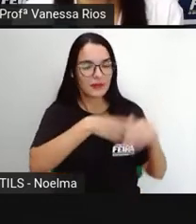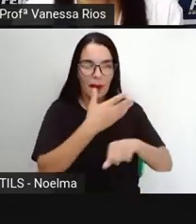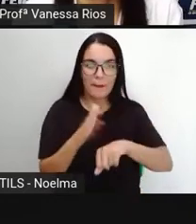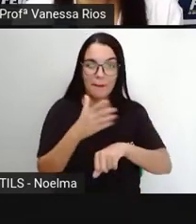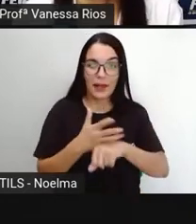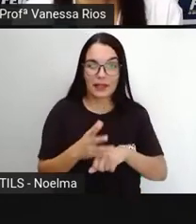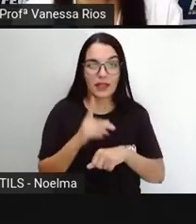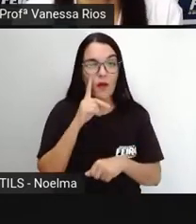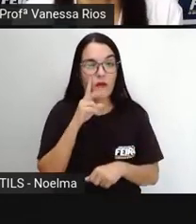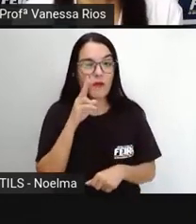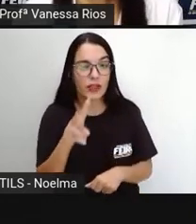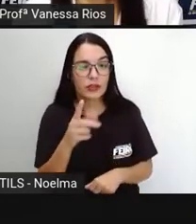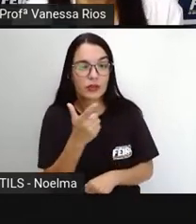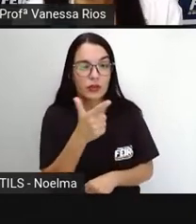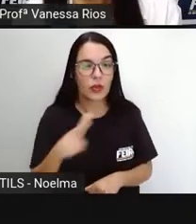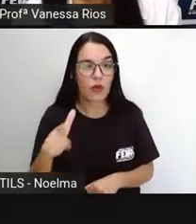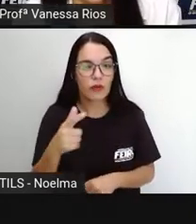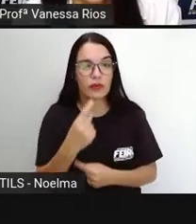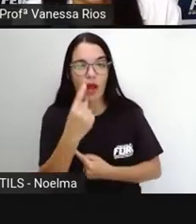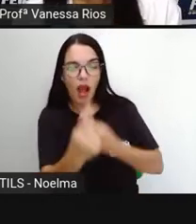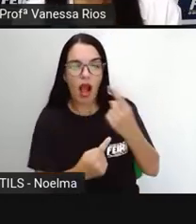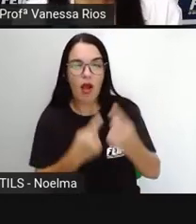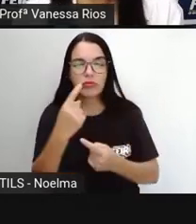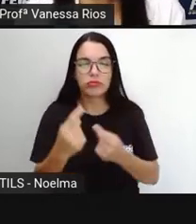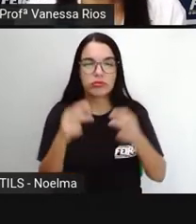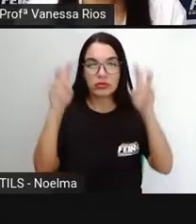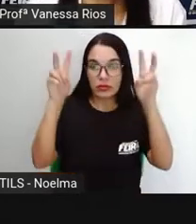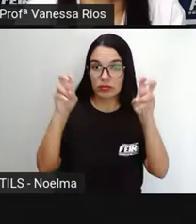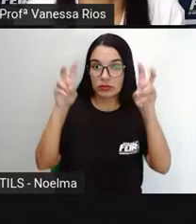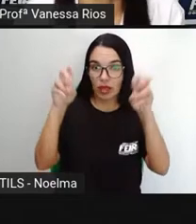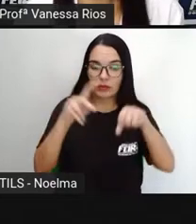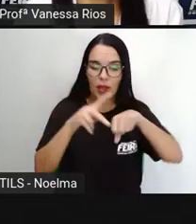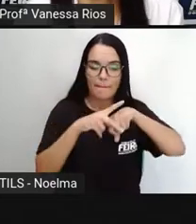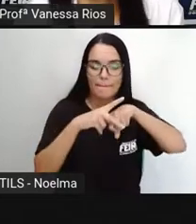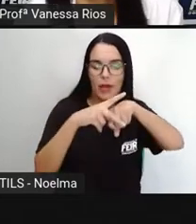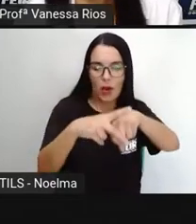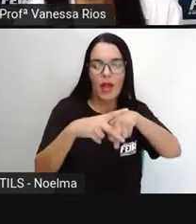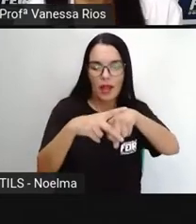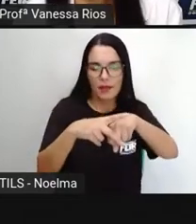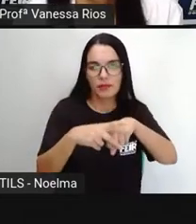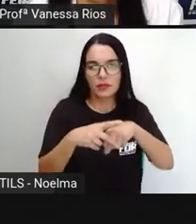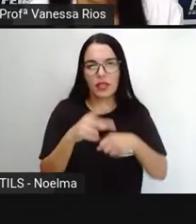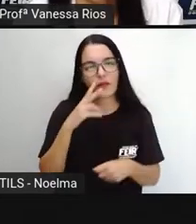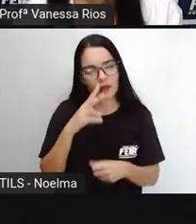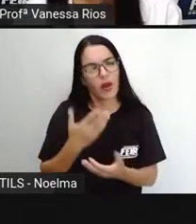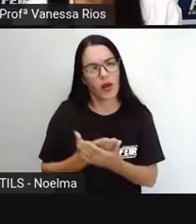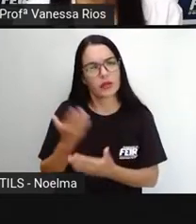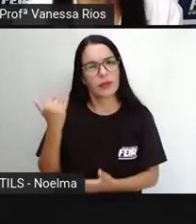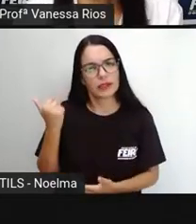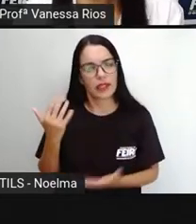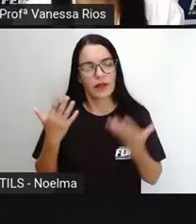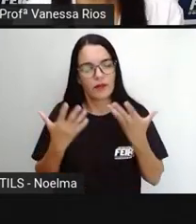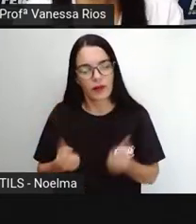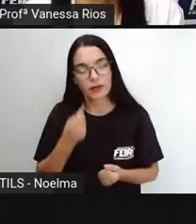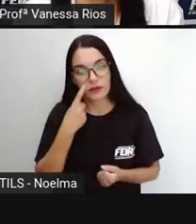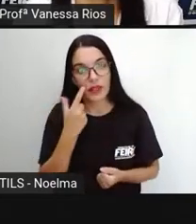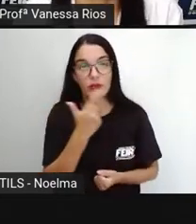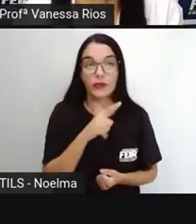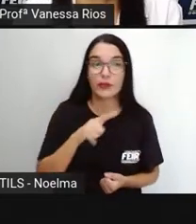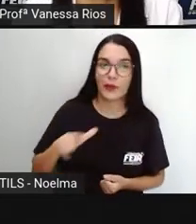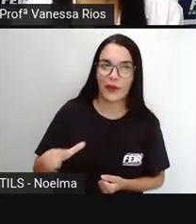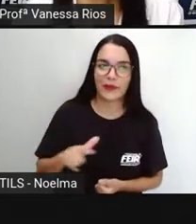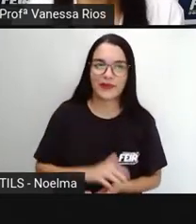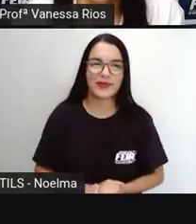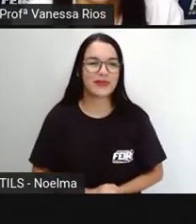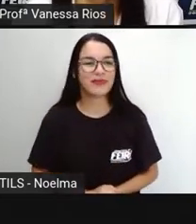revisando aí alguns conteúdos sobre poemas, sobre poesia que a gente já viu em aulas anteriores. Então, ó, esta aula agora